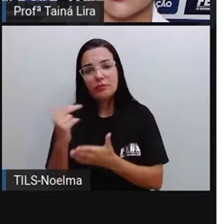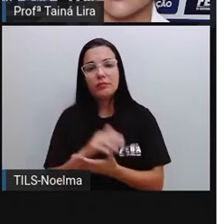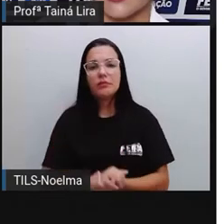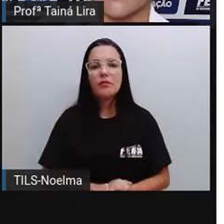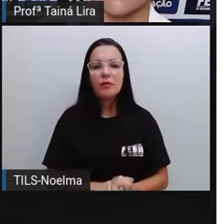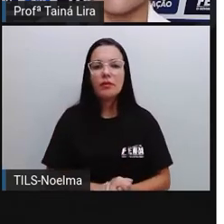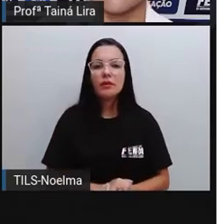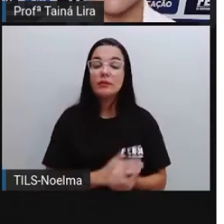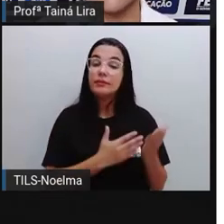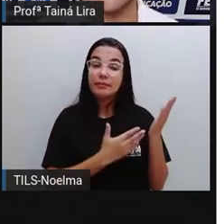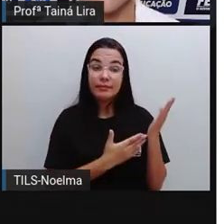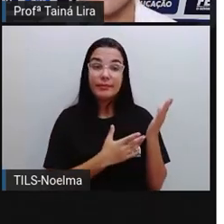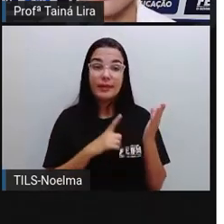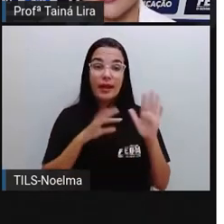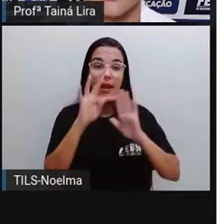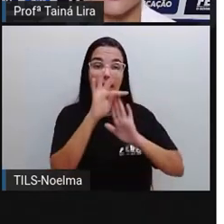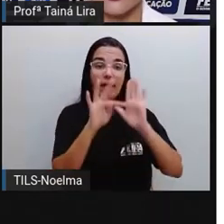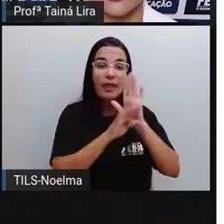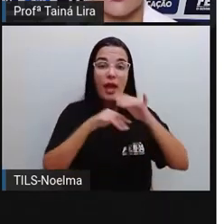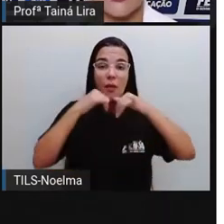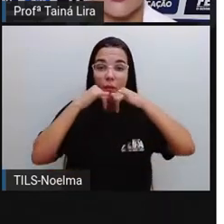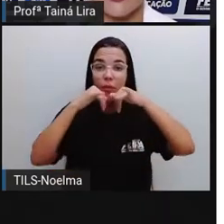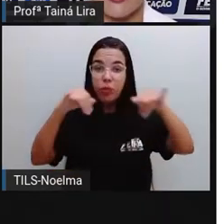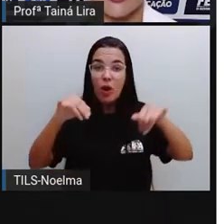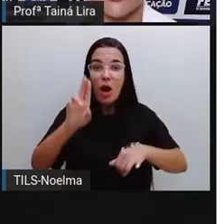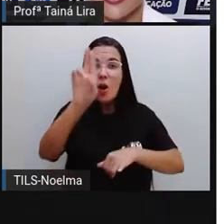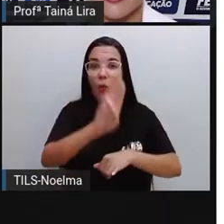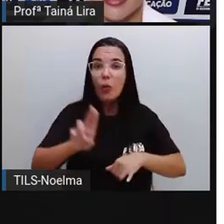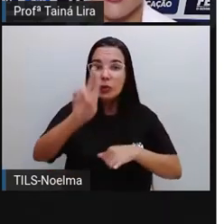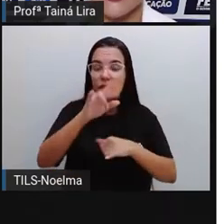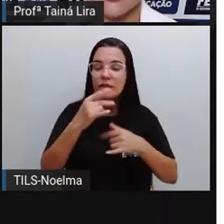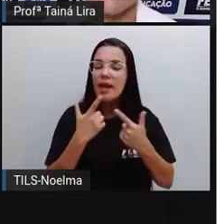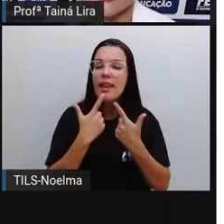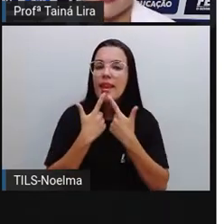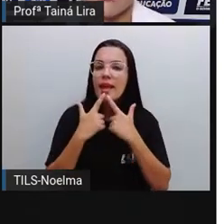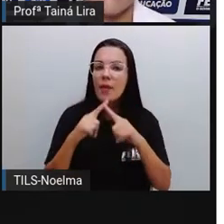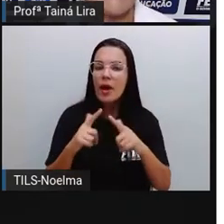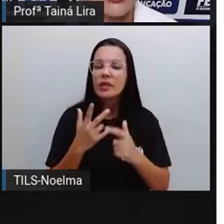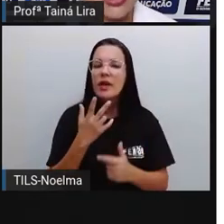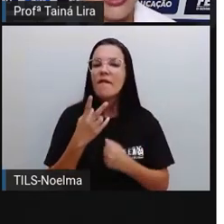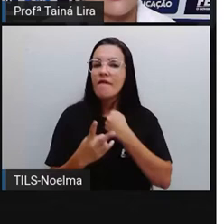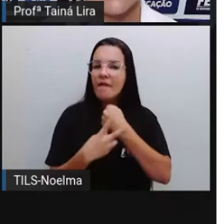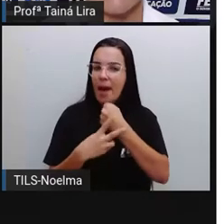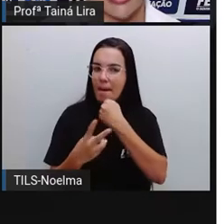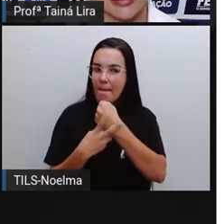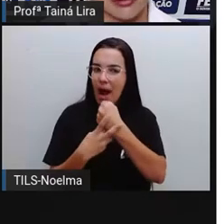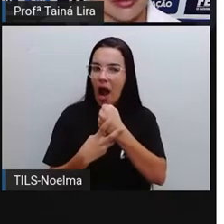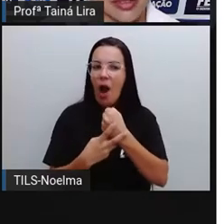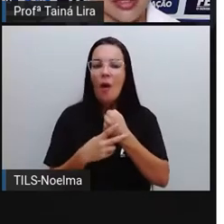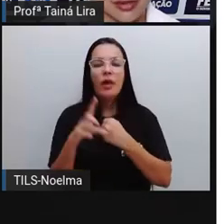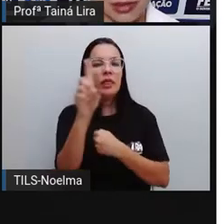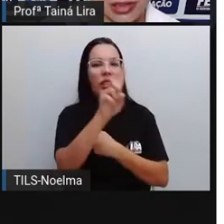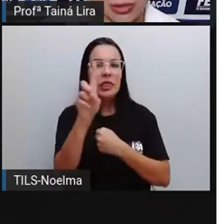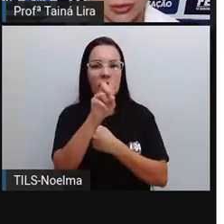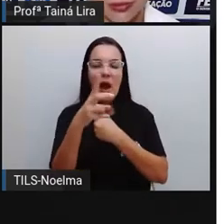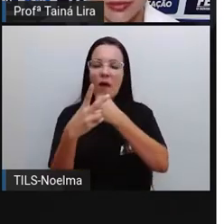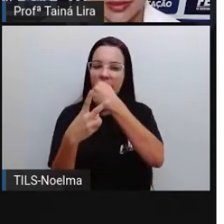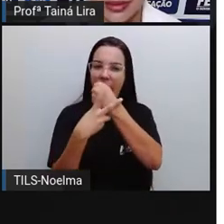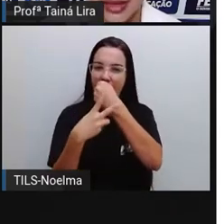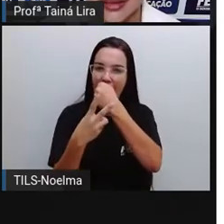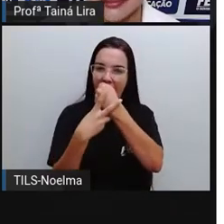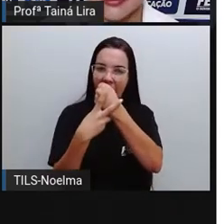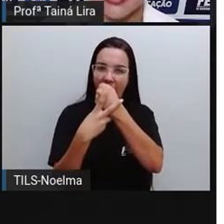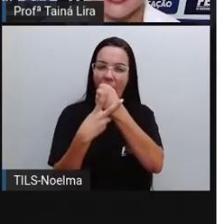Olha lá, os textos publicitários utilizam as linguagens verbal, não verbal e mista para convencer o leitor,